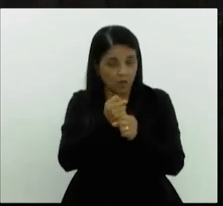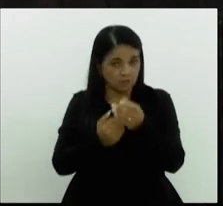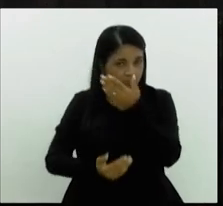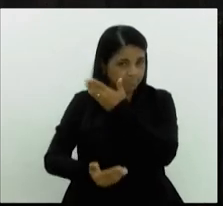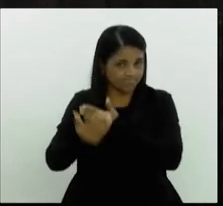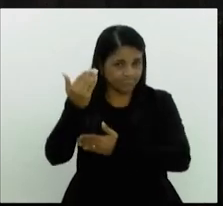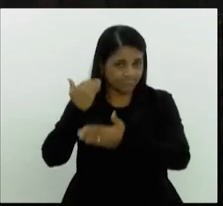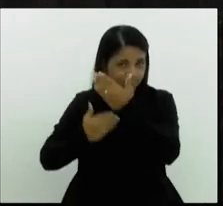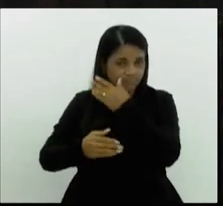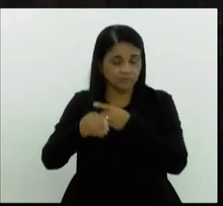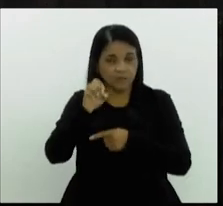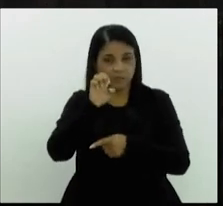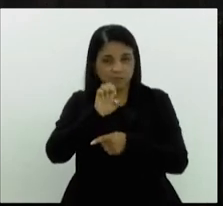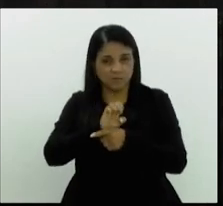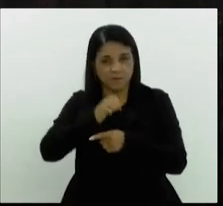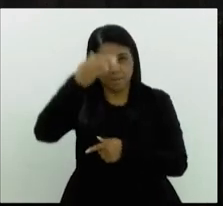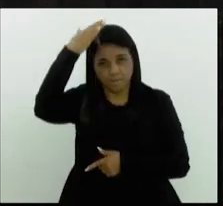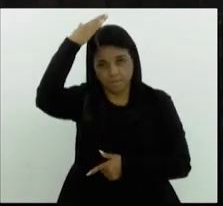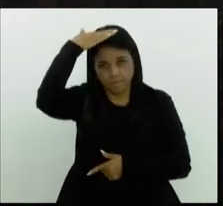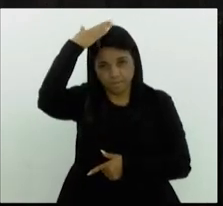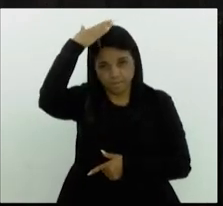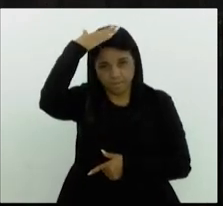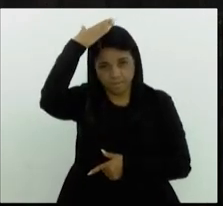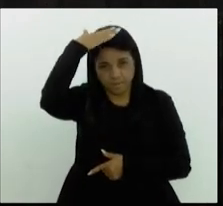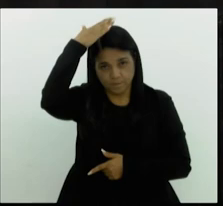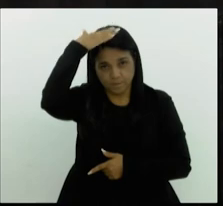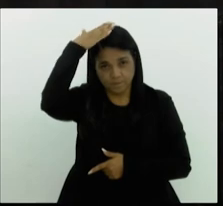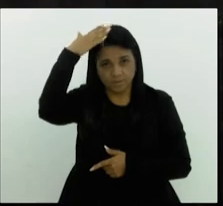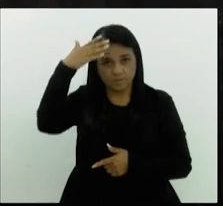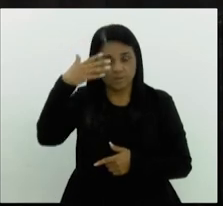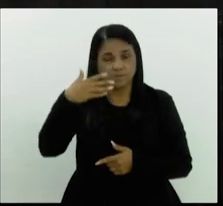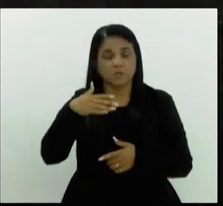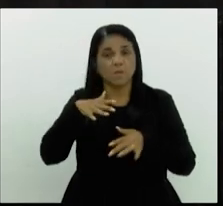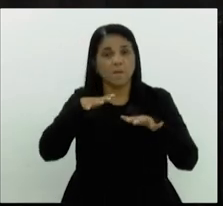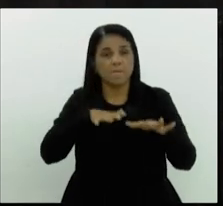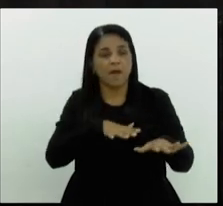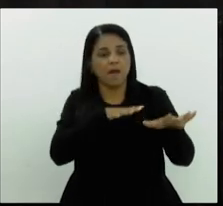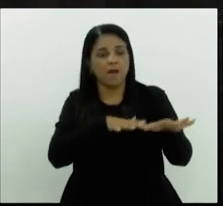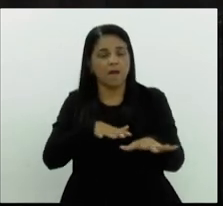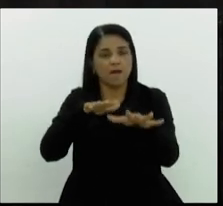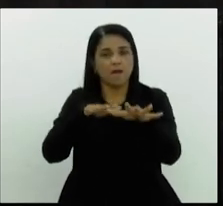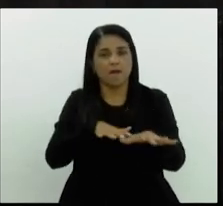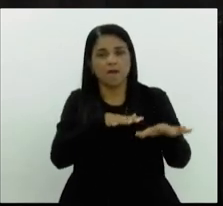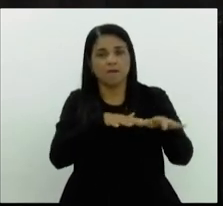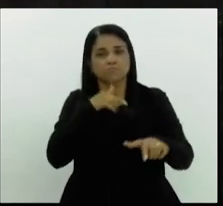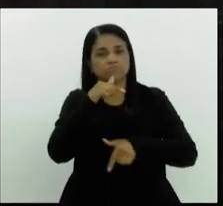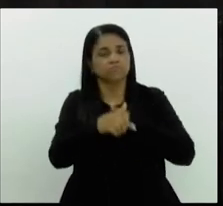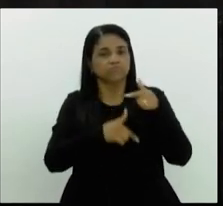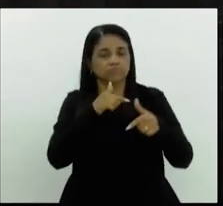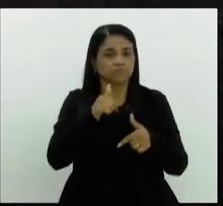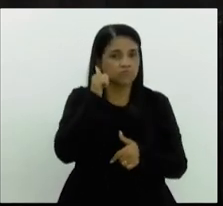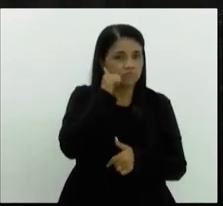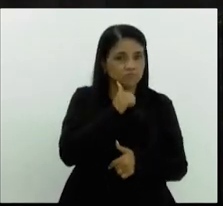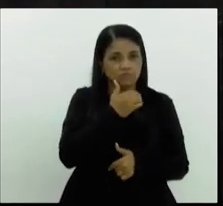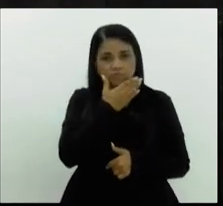lá no Estado do Pará, acontecia uma marcha dos trabalhadores e das trabalhadoras rurais sem terra